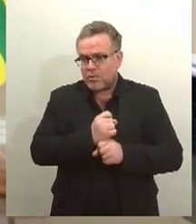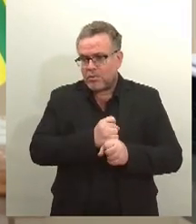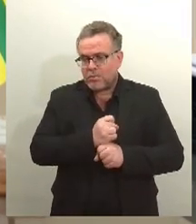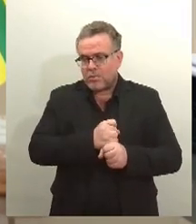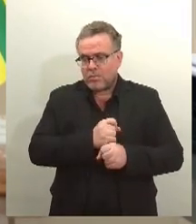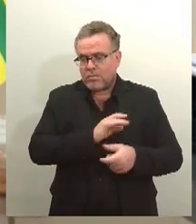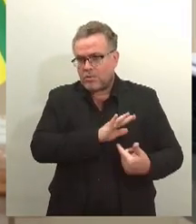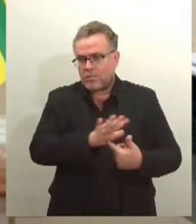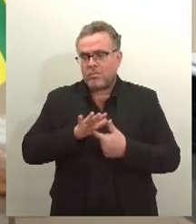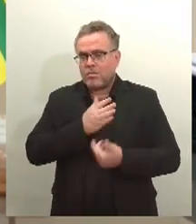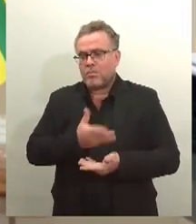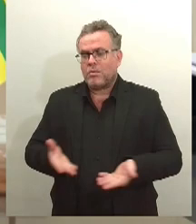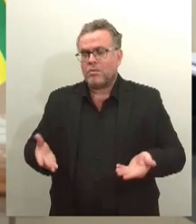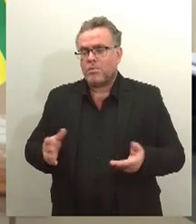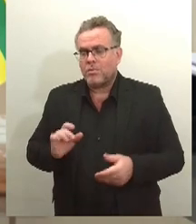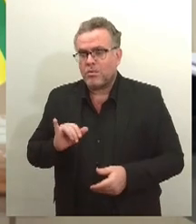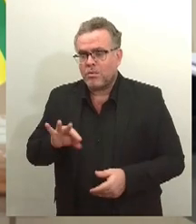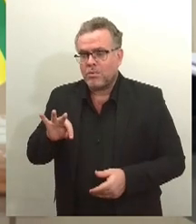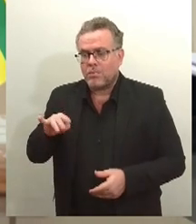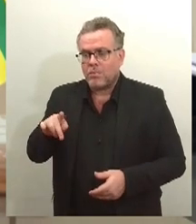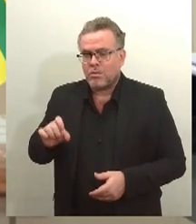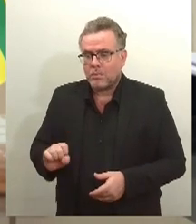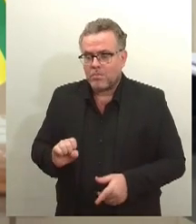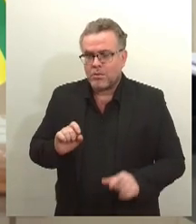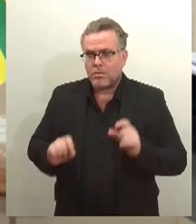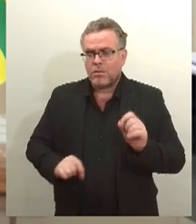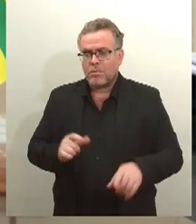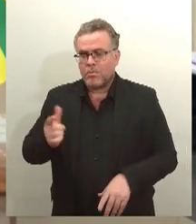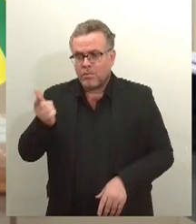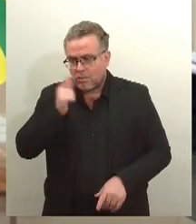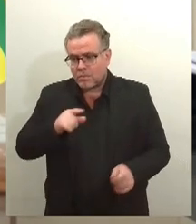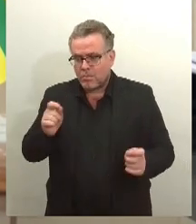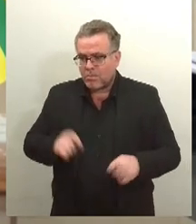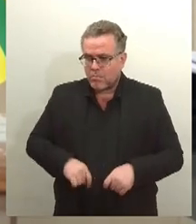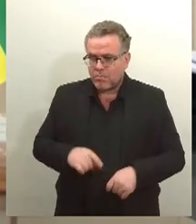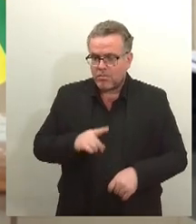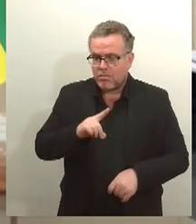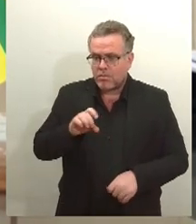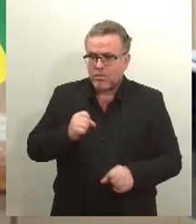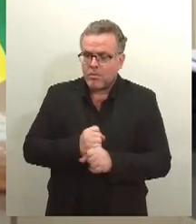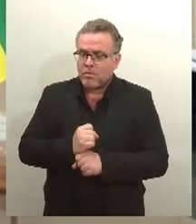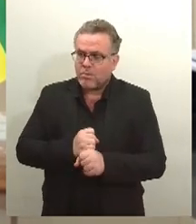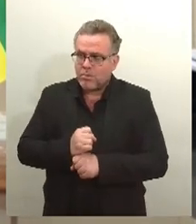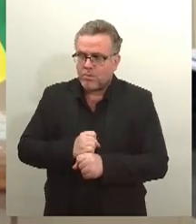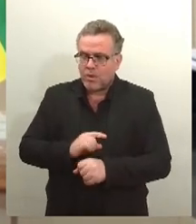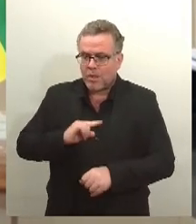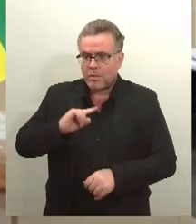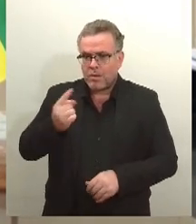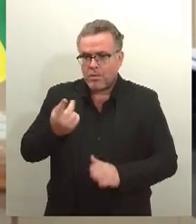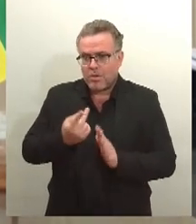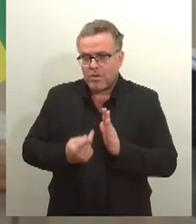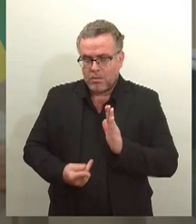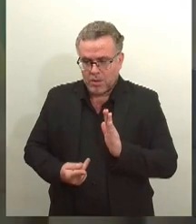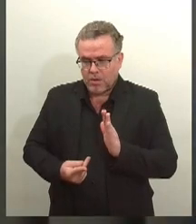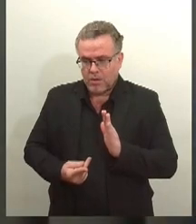nosso ITPS que recebe no seu centenário o primeiro projeto Caminho do Conhecimento.